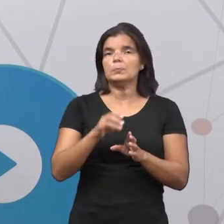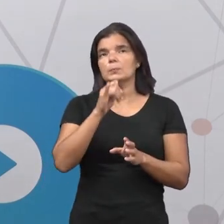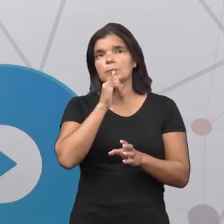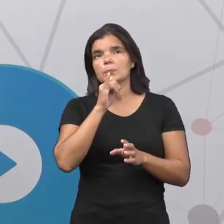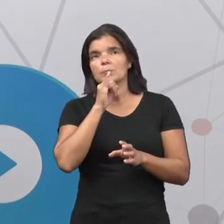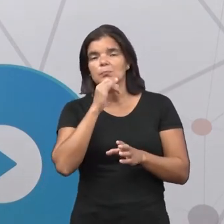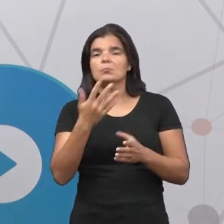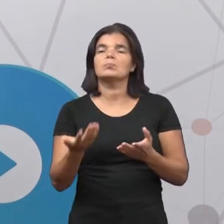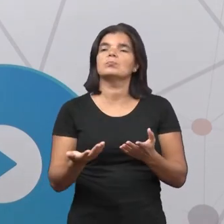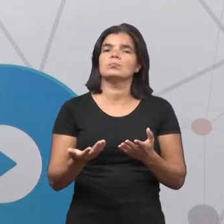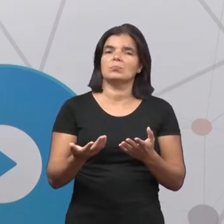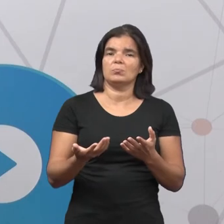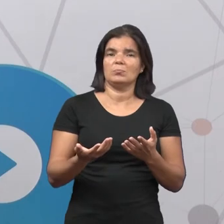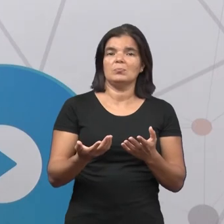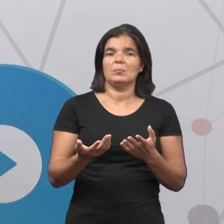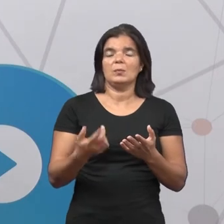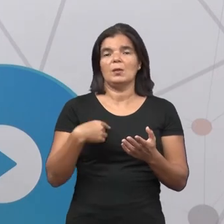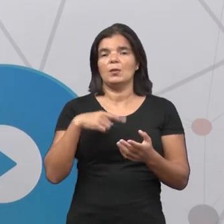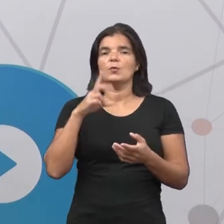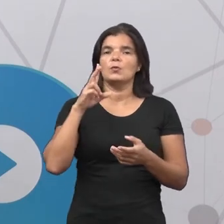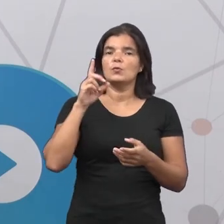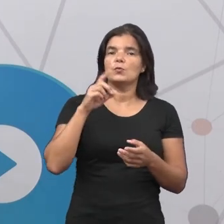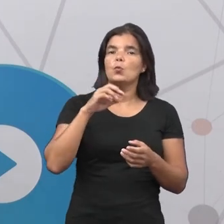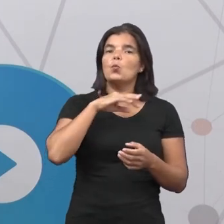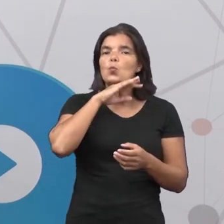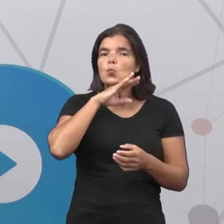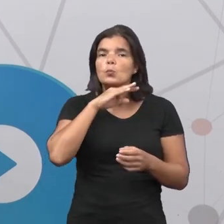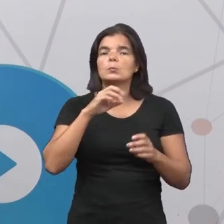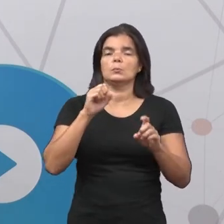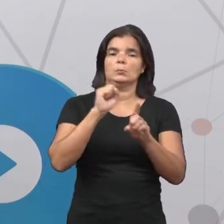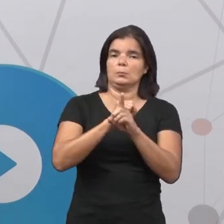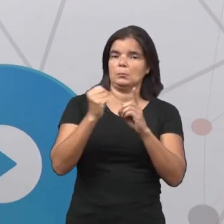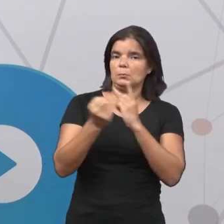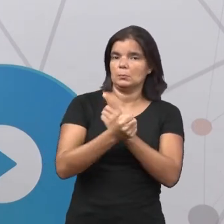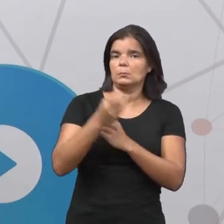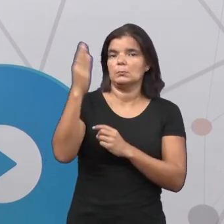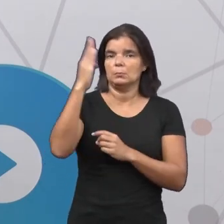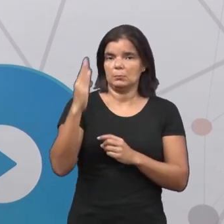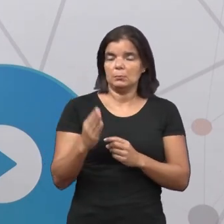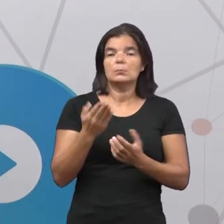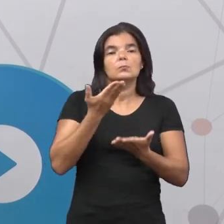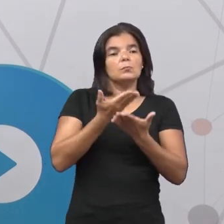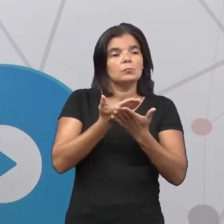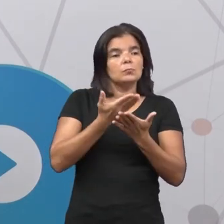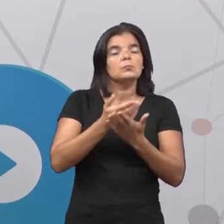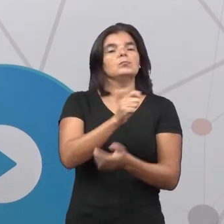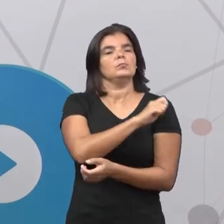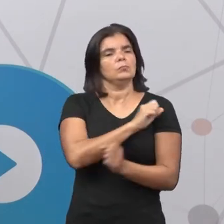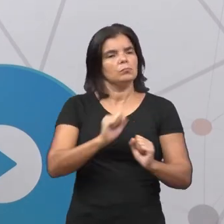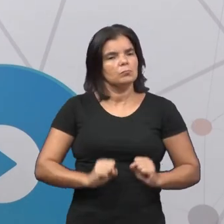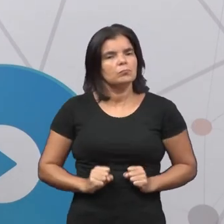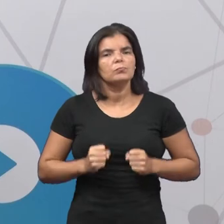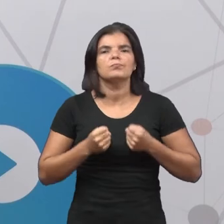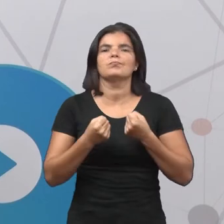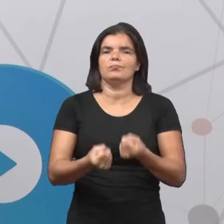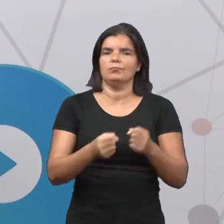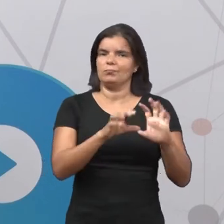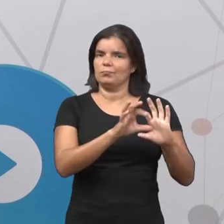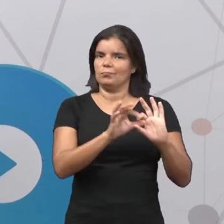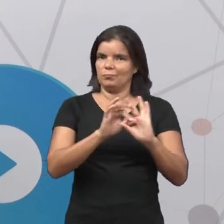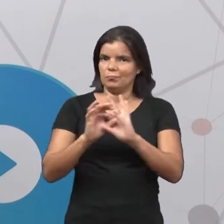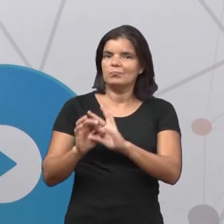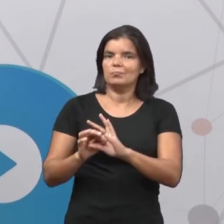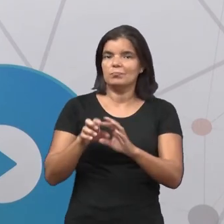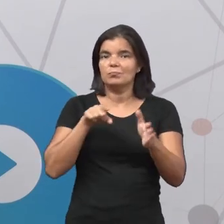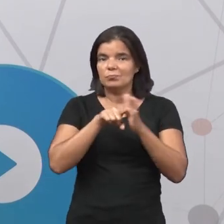que estava sendo letal à sociedade brasileira. E os estudantes, eles reforçaram esse contexto